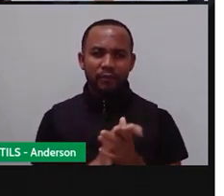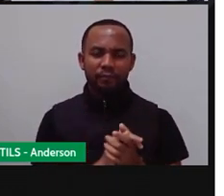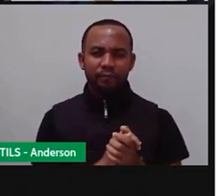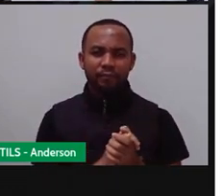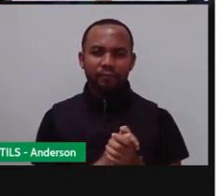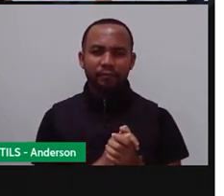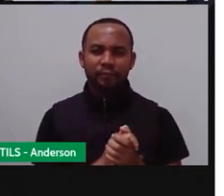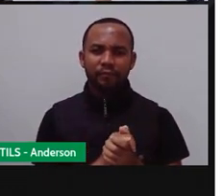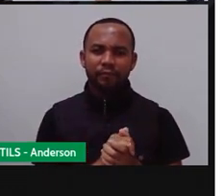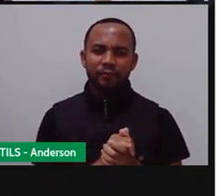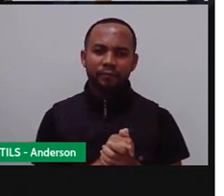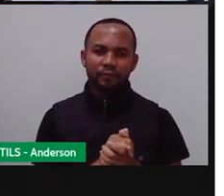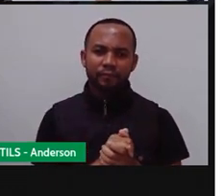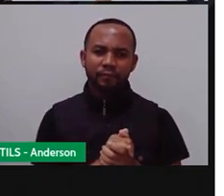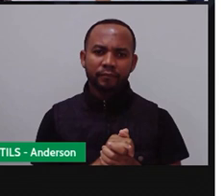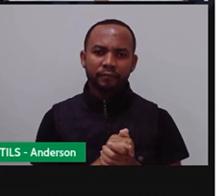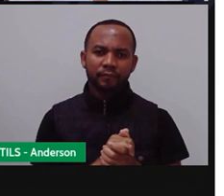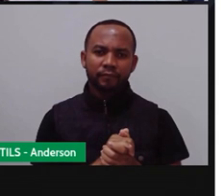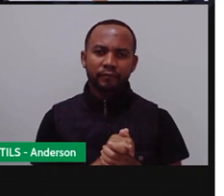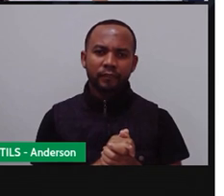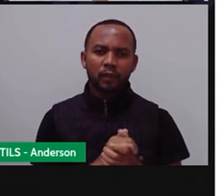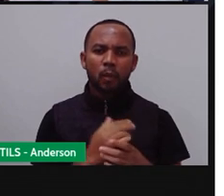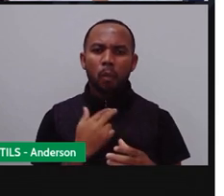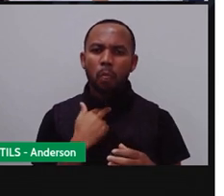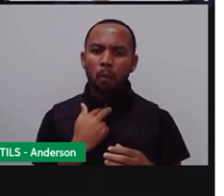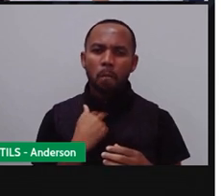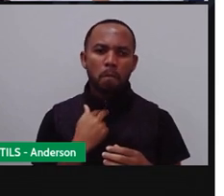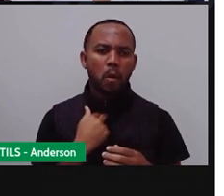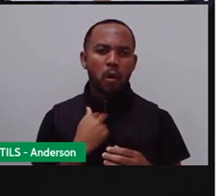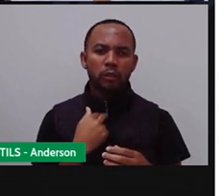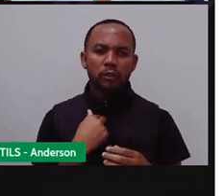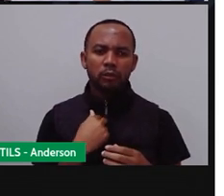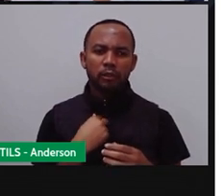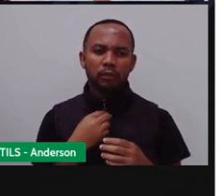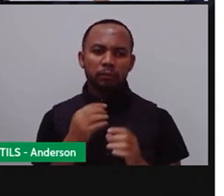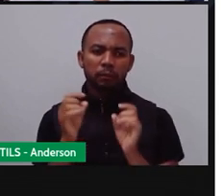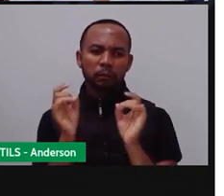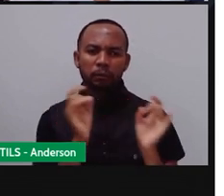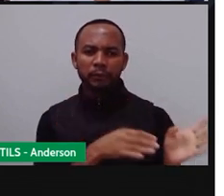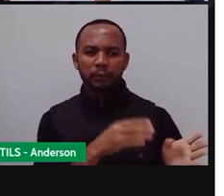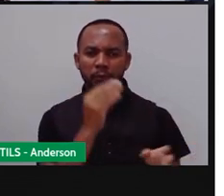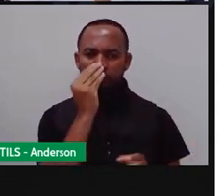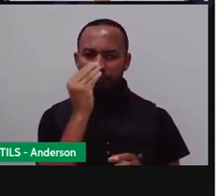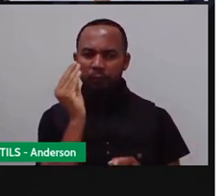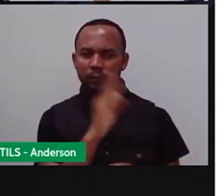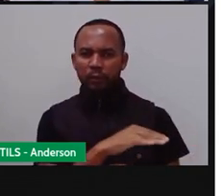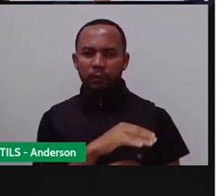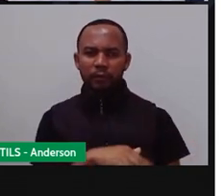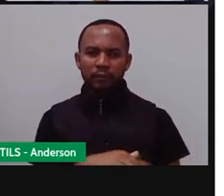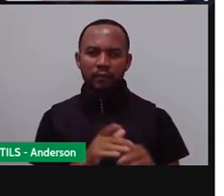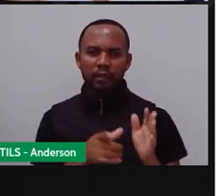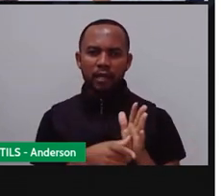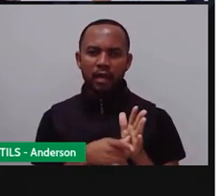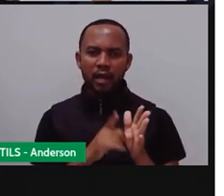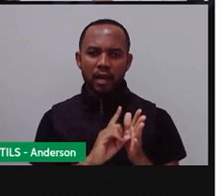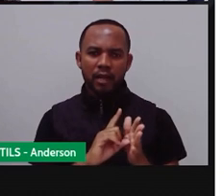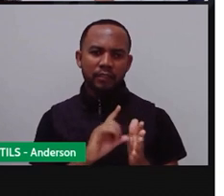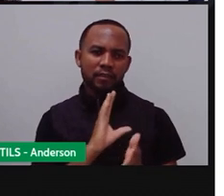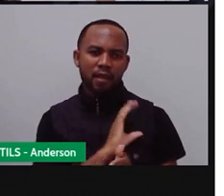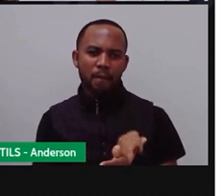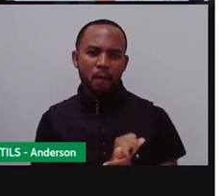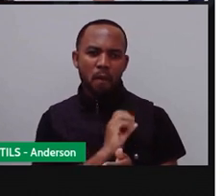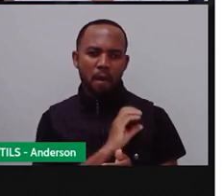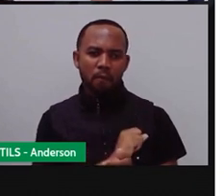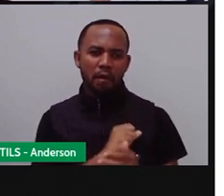interagir mais com você. Porque a gente não pode fazer o que está aqui nessa foto, não isso? No início, você só amou com o